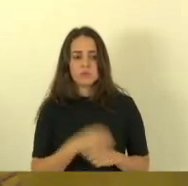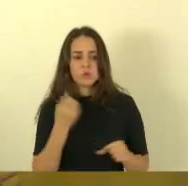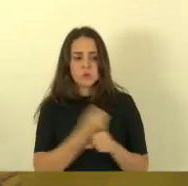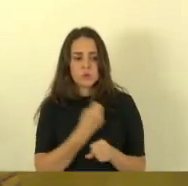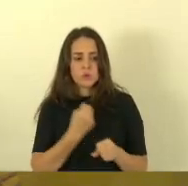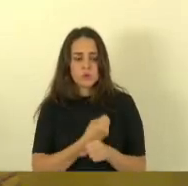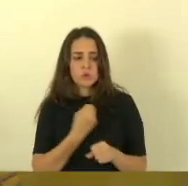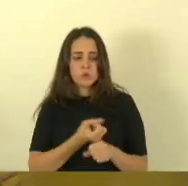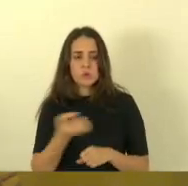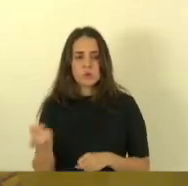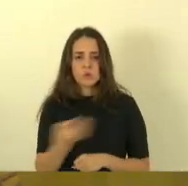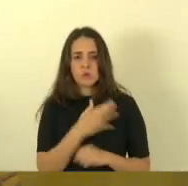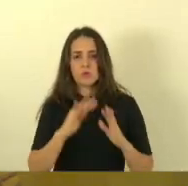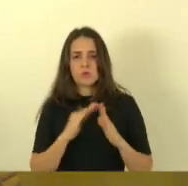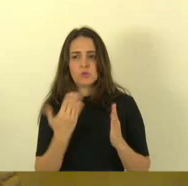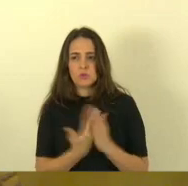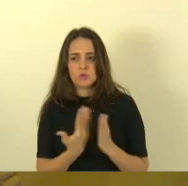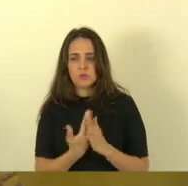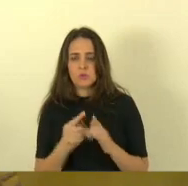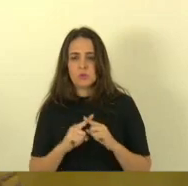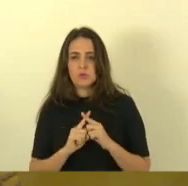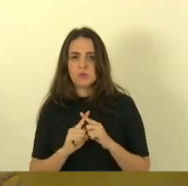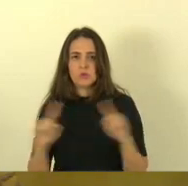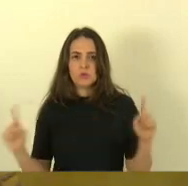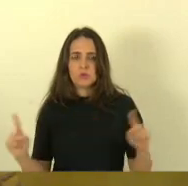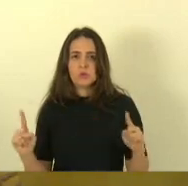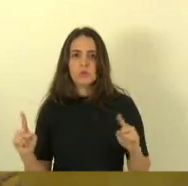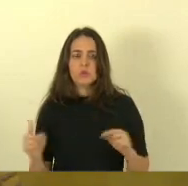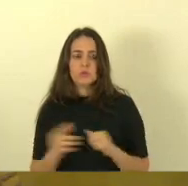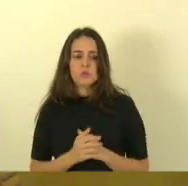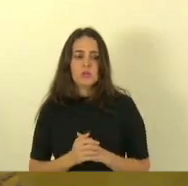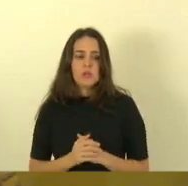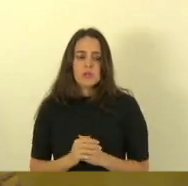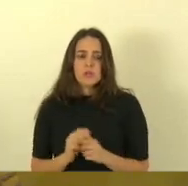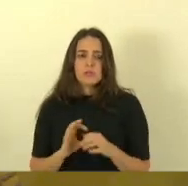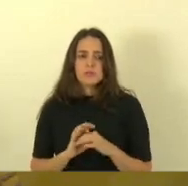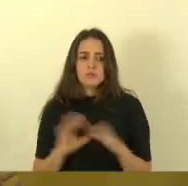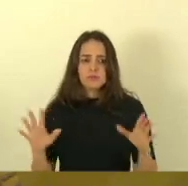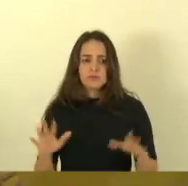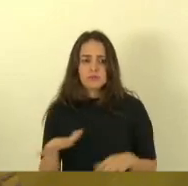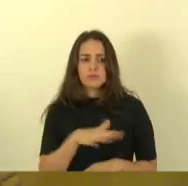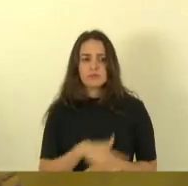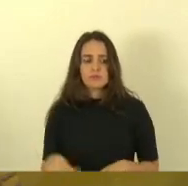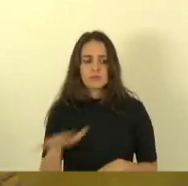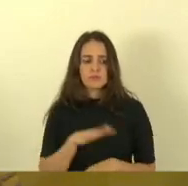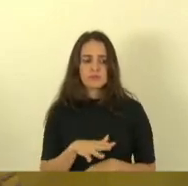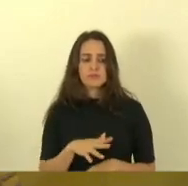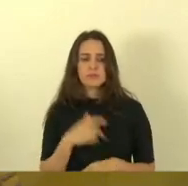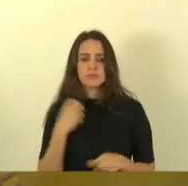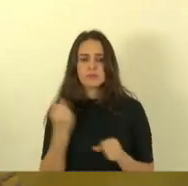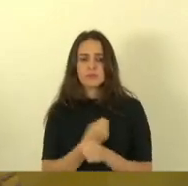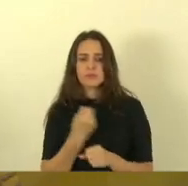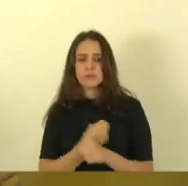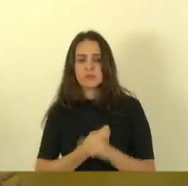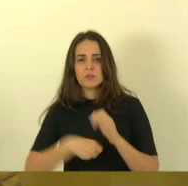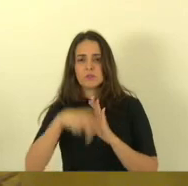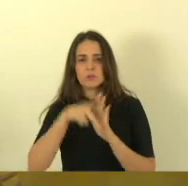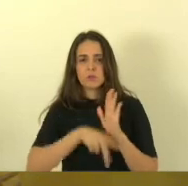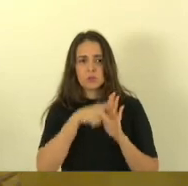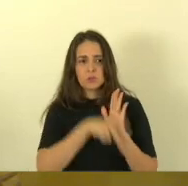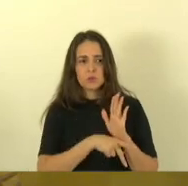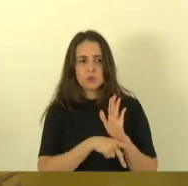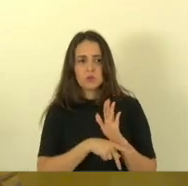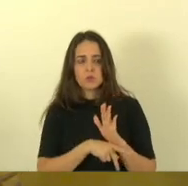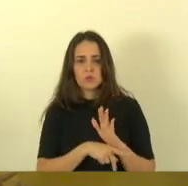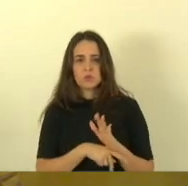uma nova escola no entanto foi disponibilizado a área foi disponibilizado a área foi feitos os projetos e está a